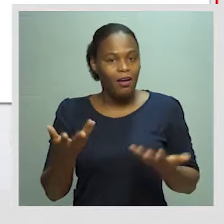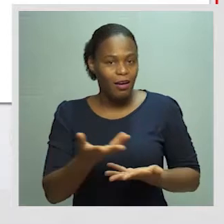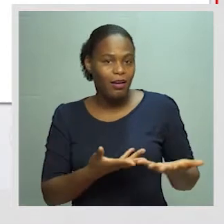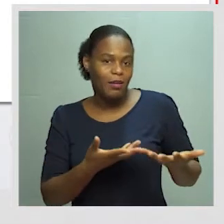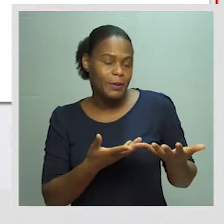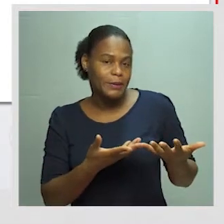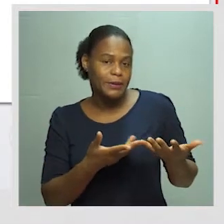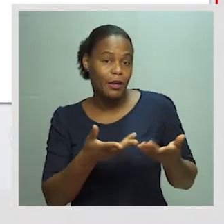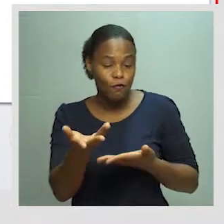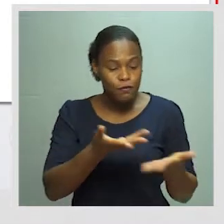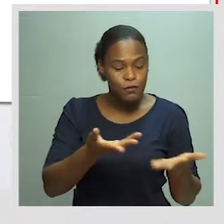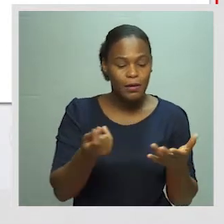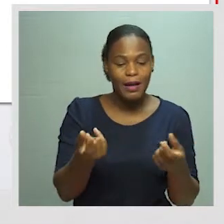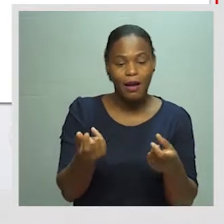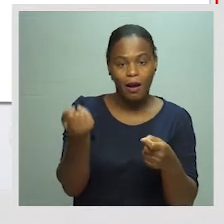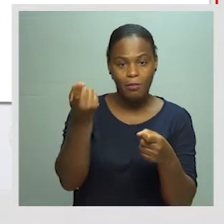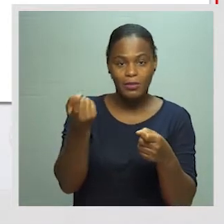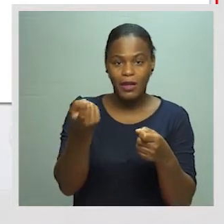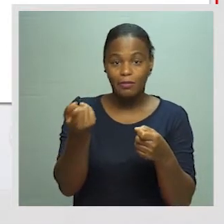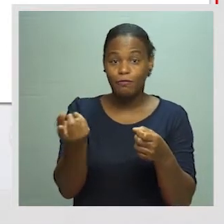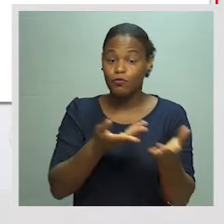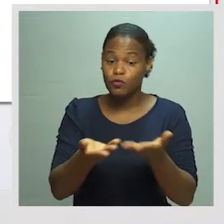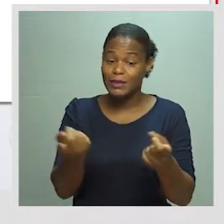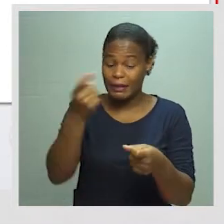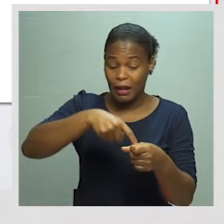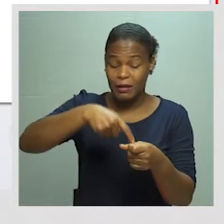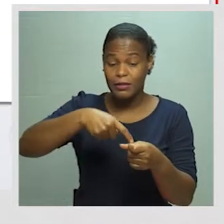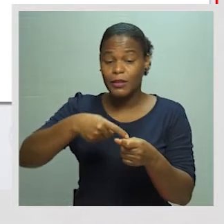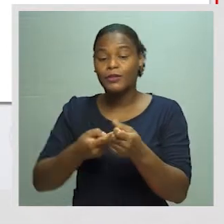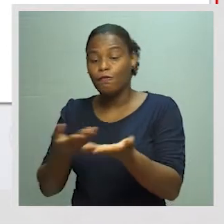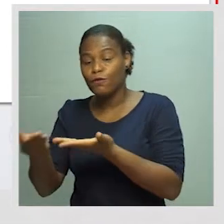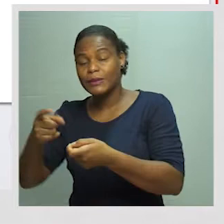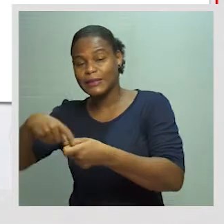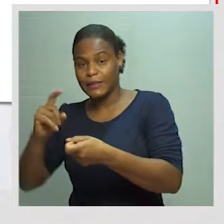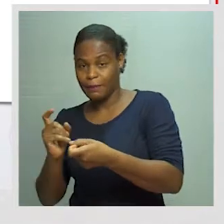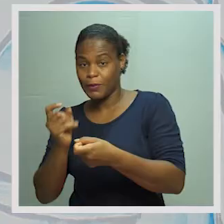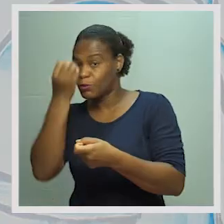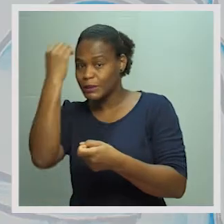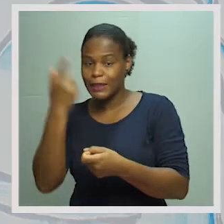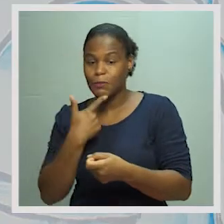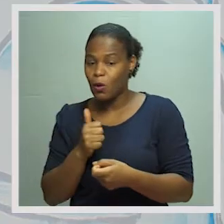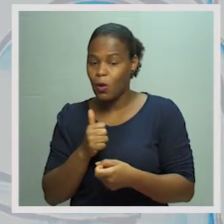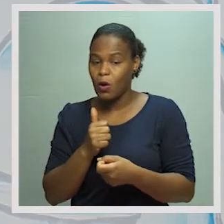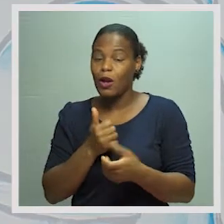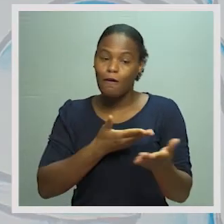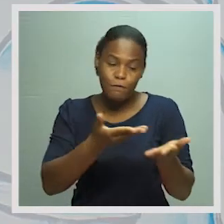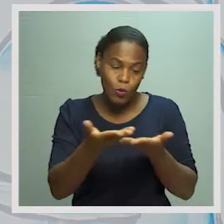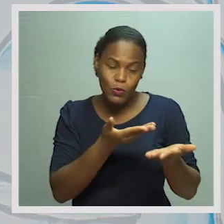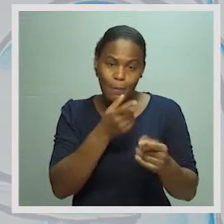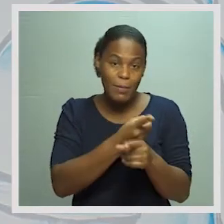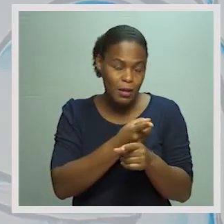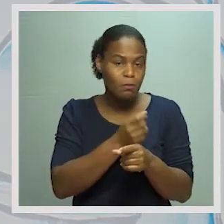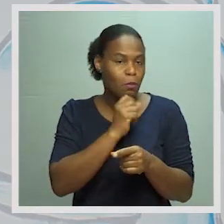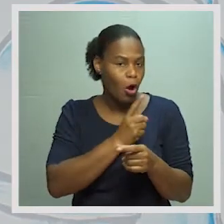fluxos de entrada e fluxos de saída. E, não se esqueça aqui, um fluxo é ao mesmo